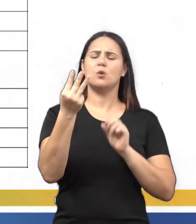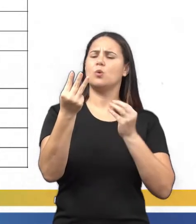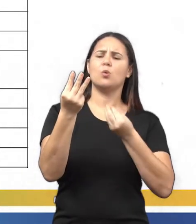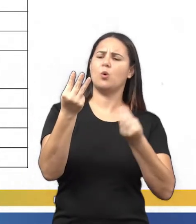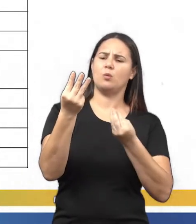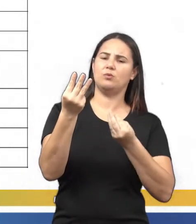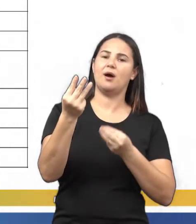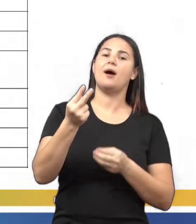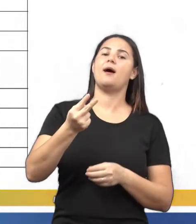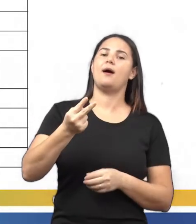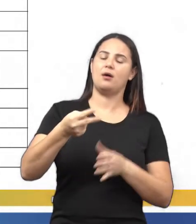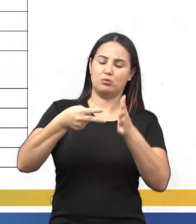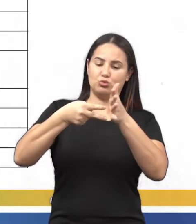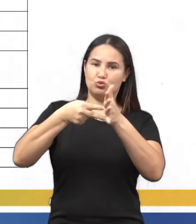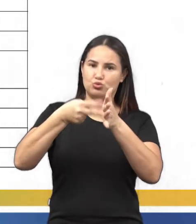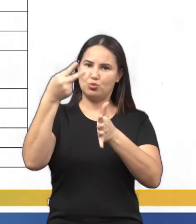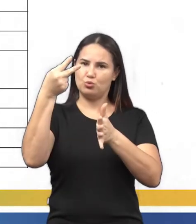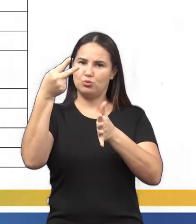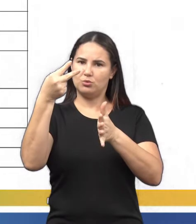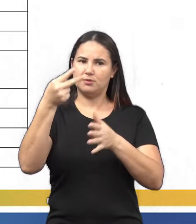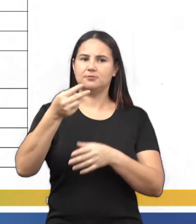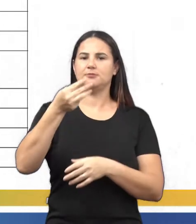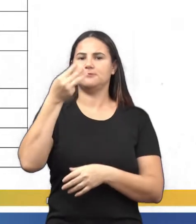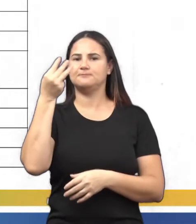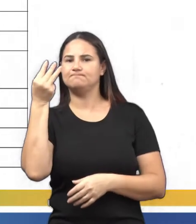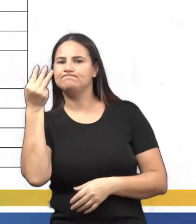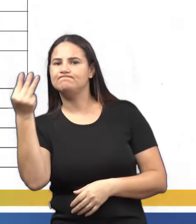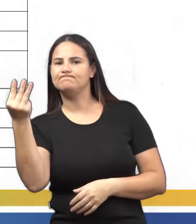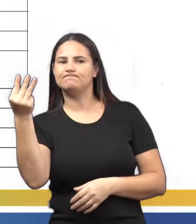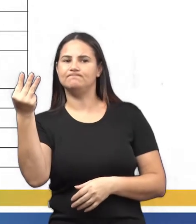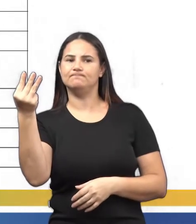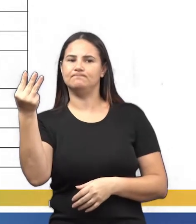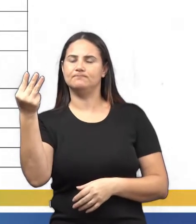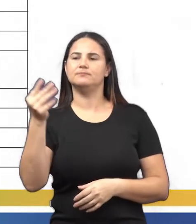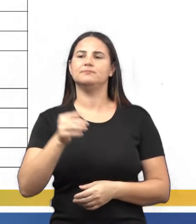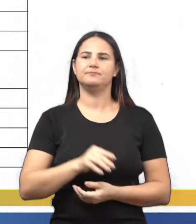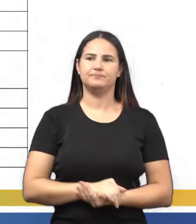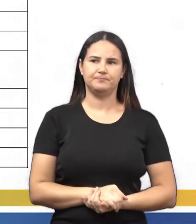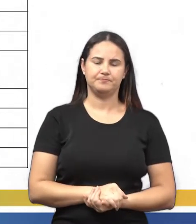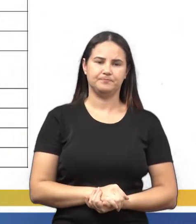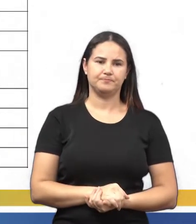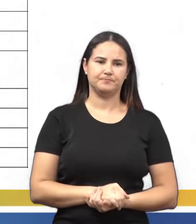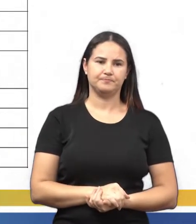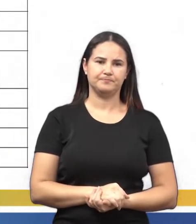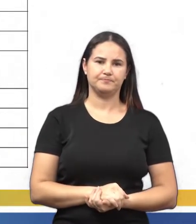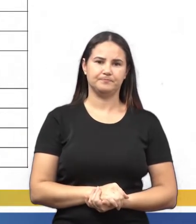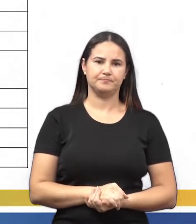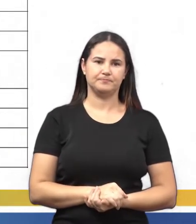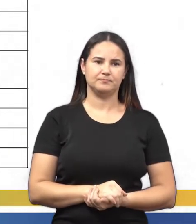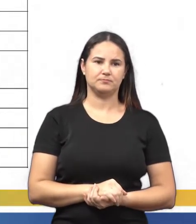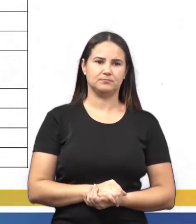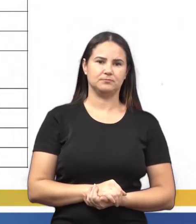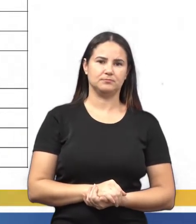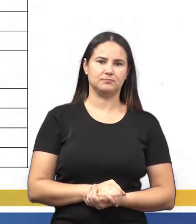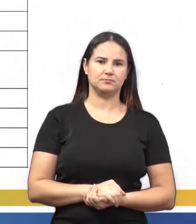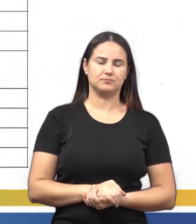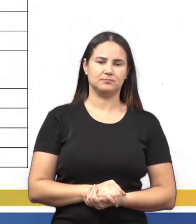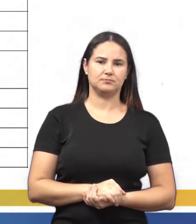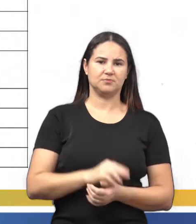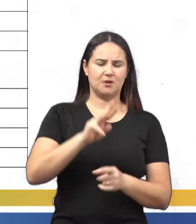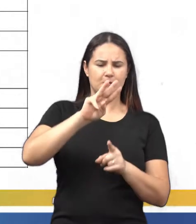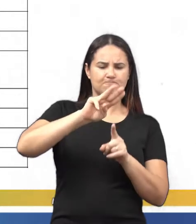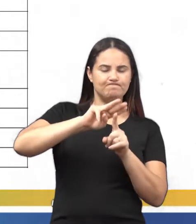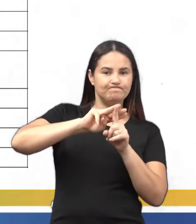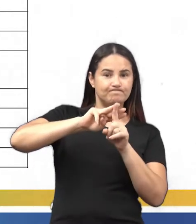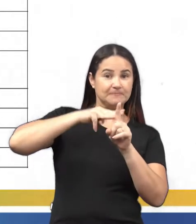vezes. Duas vezes o três, tá? Agora, em seguida, o triplo de cinco.